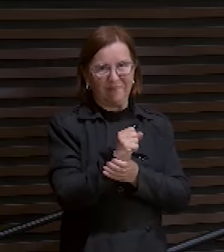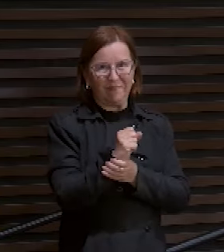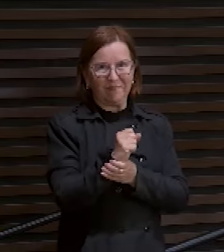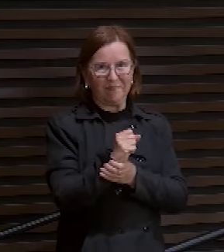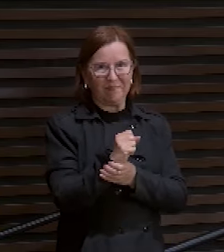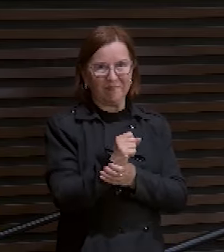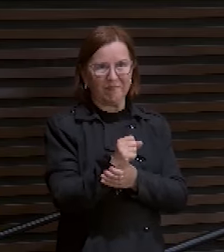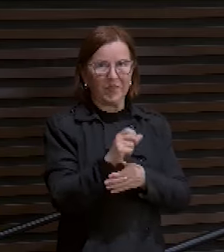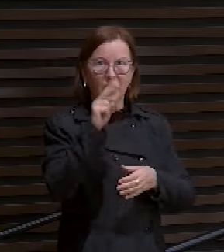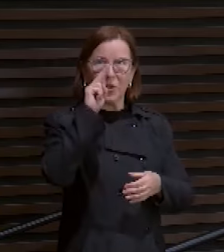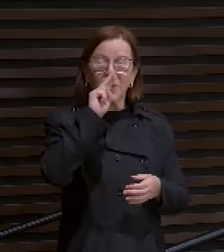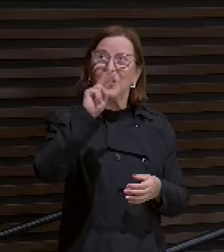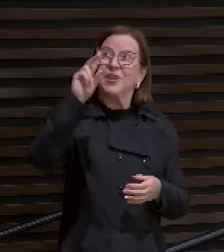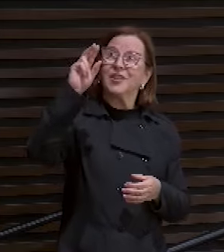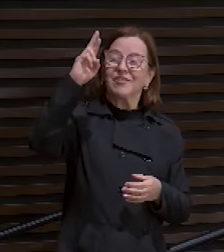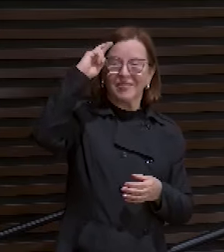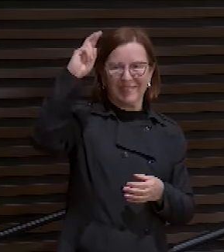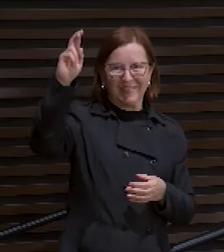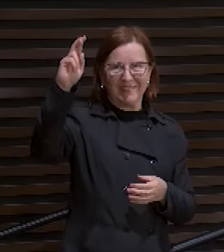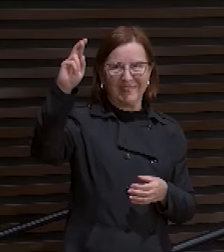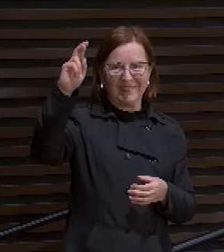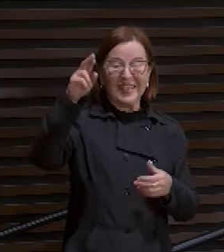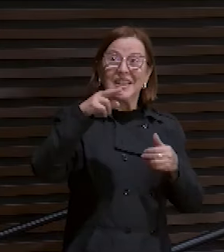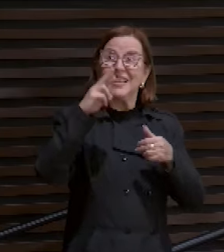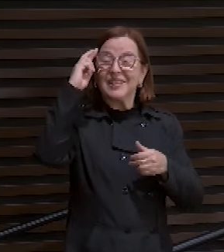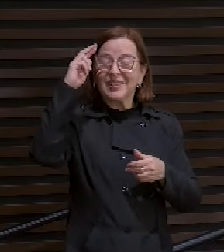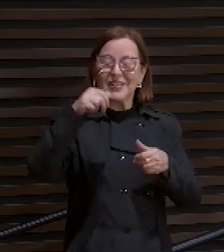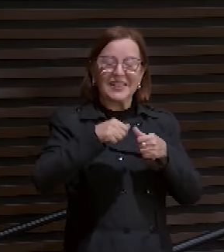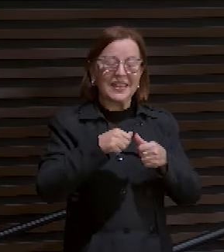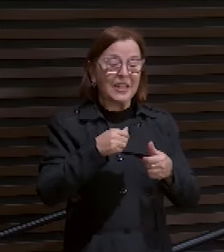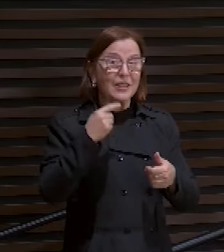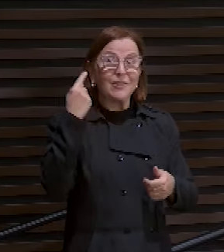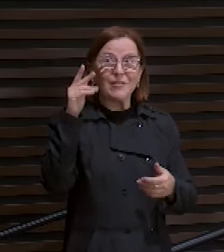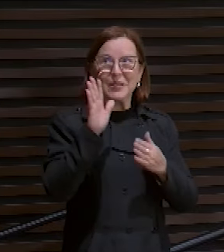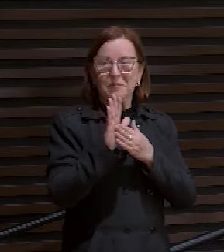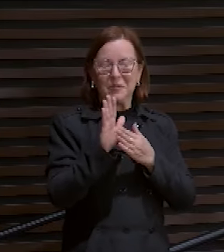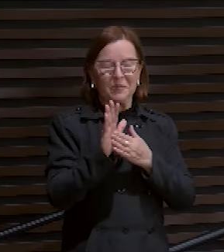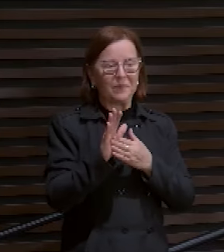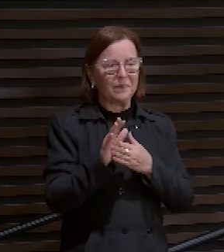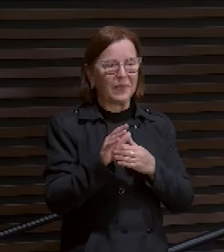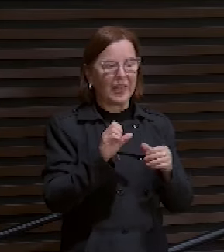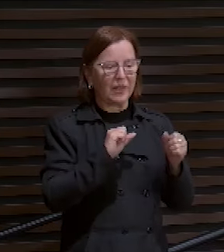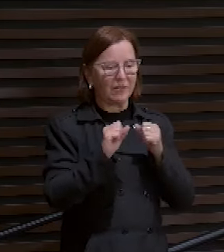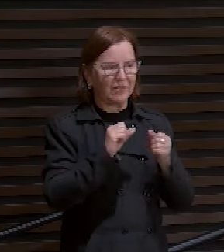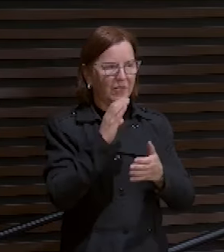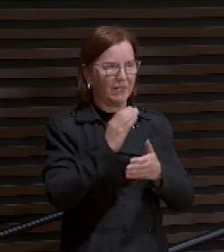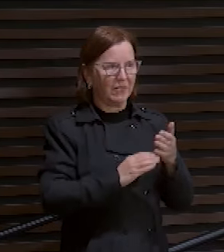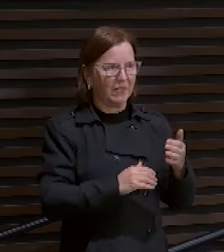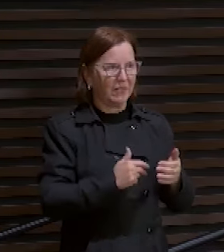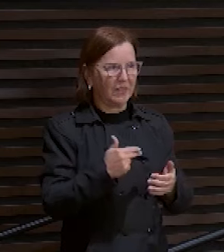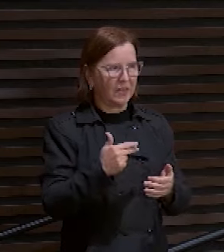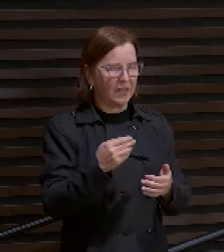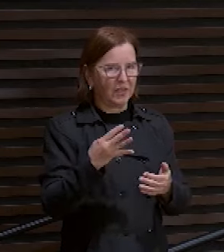Eu estou olhando para Ele. Senhor, está nas Tuas mãos. Estou entregando para Ele. Olha o Salmo 34, 4.